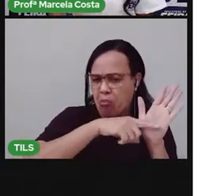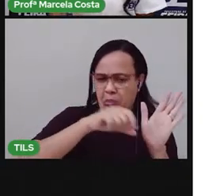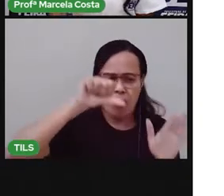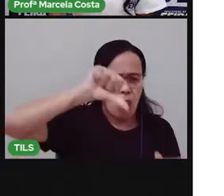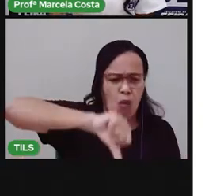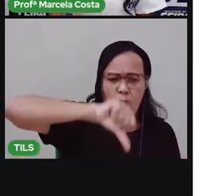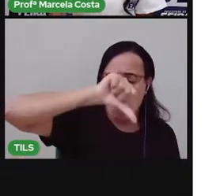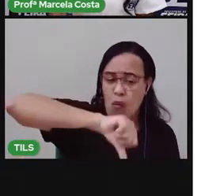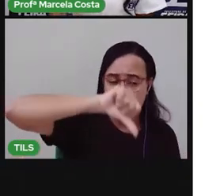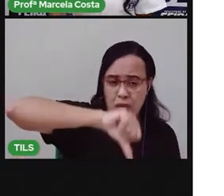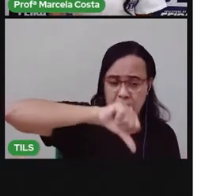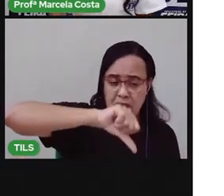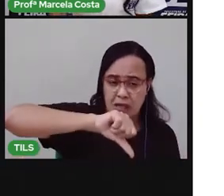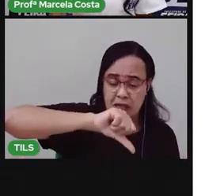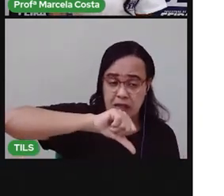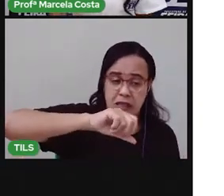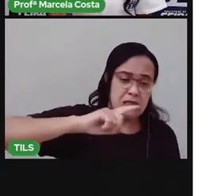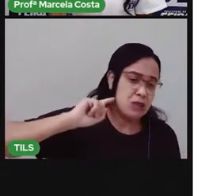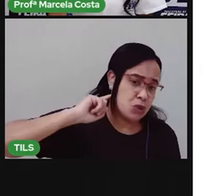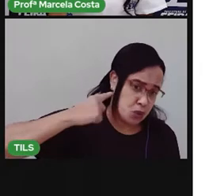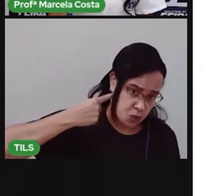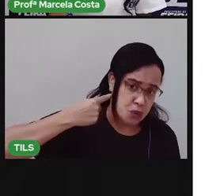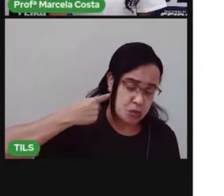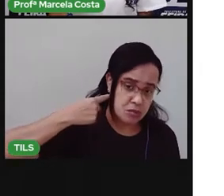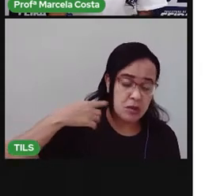isso que é importante manter o ambiente limpo